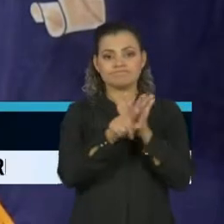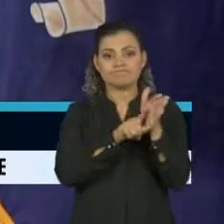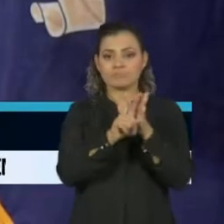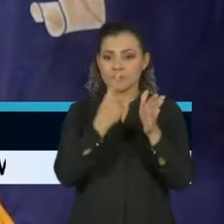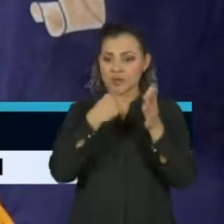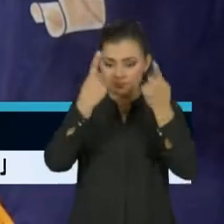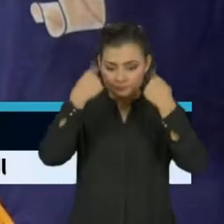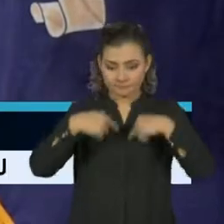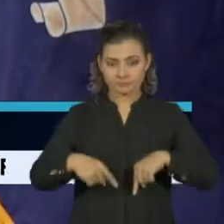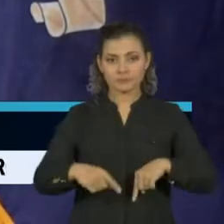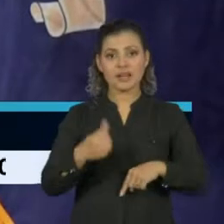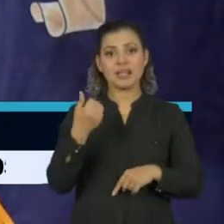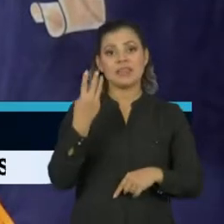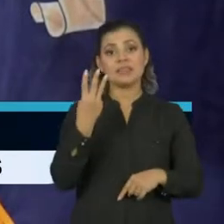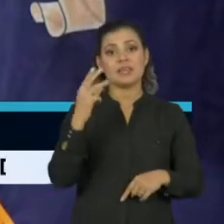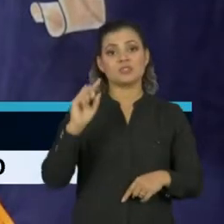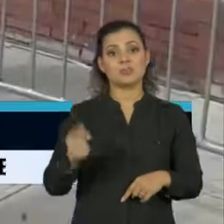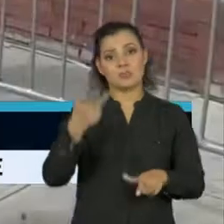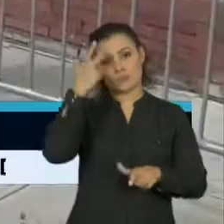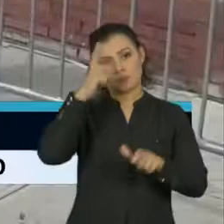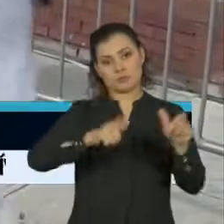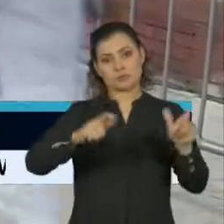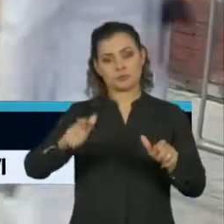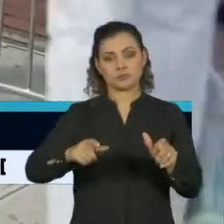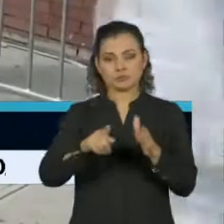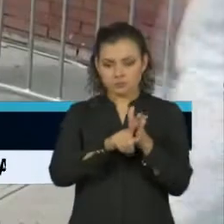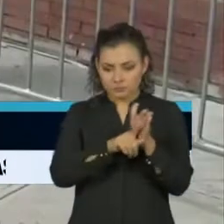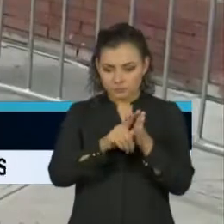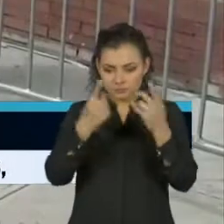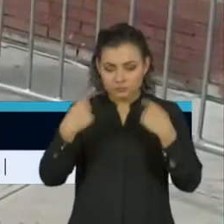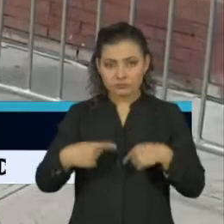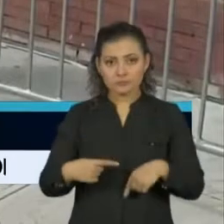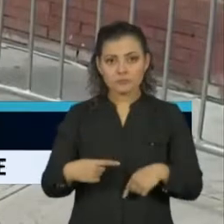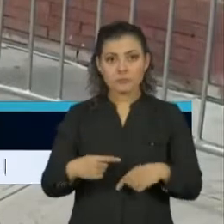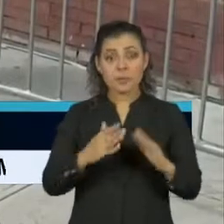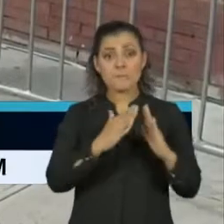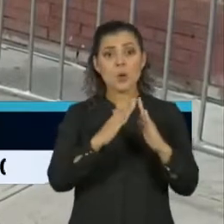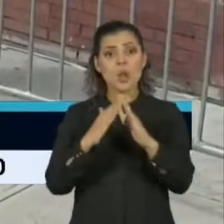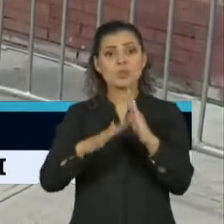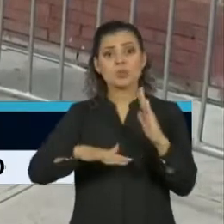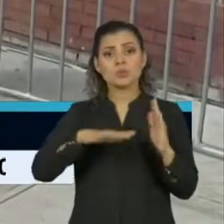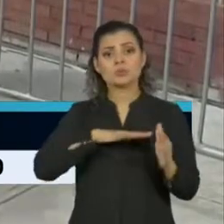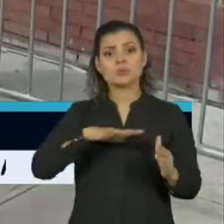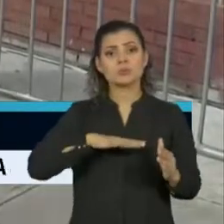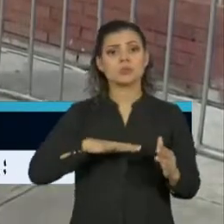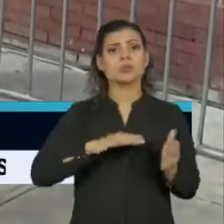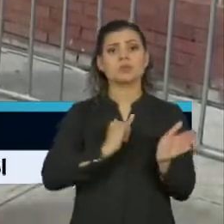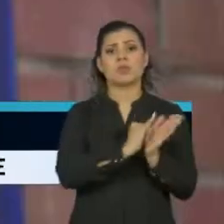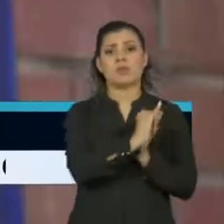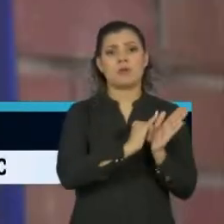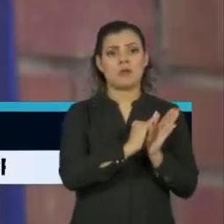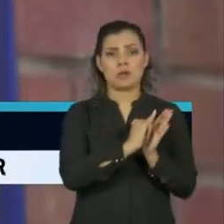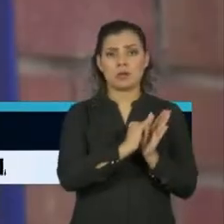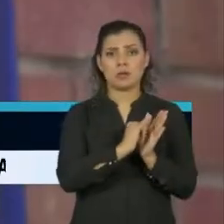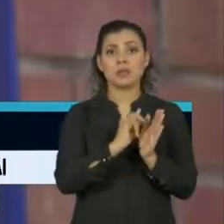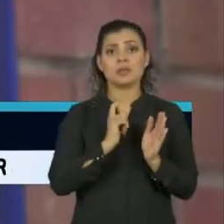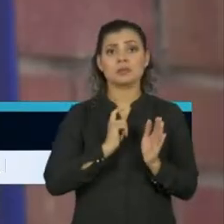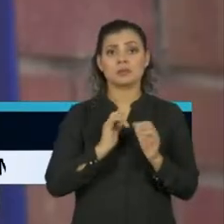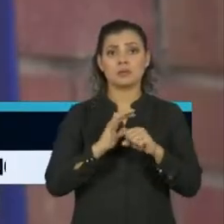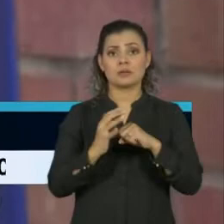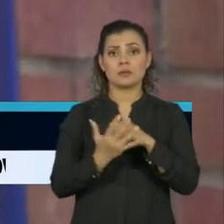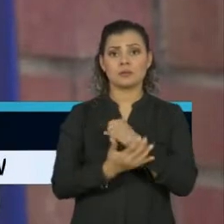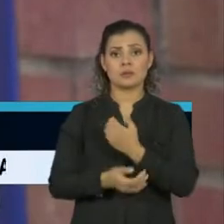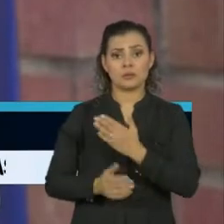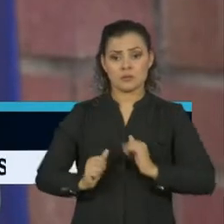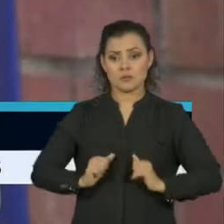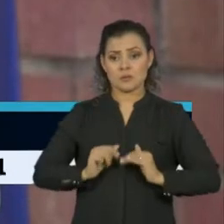pesquisa feita com 3 mil pessoas. Entre as amostras, só com moradores da cidade de Nova Iorque, a presença de anticorpos